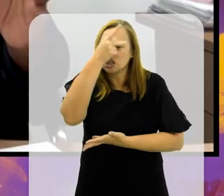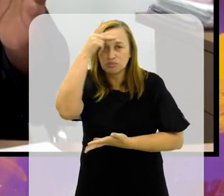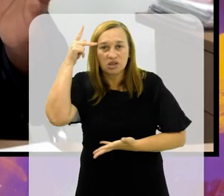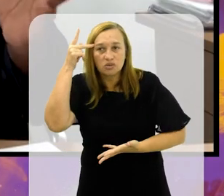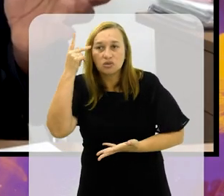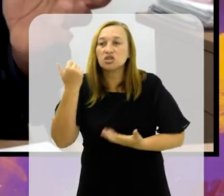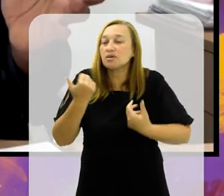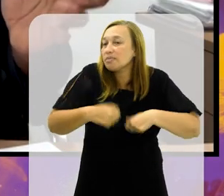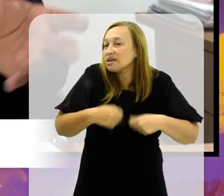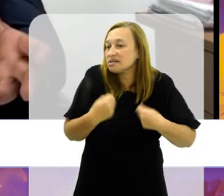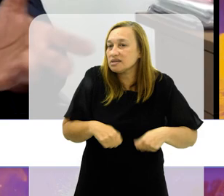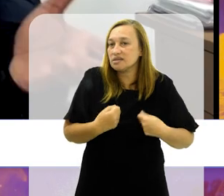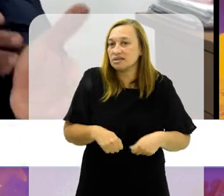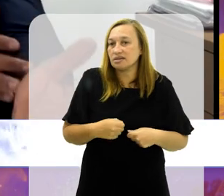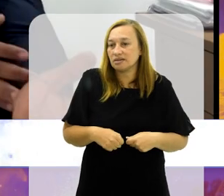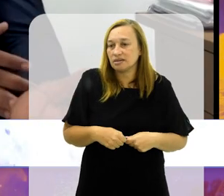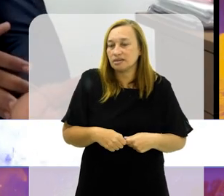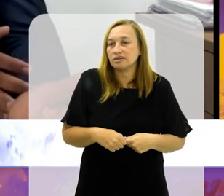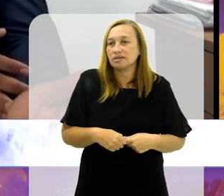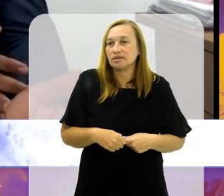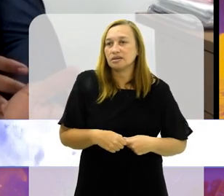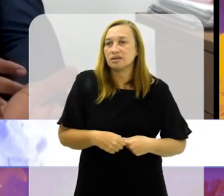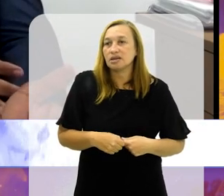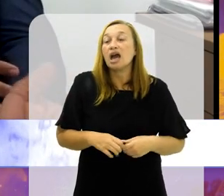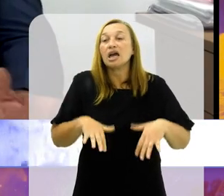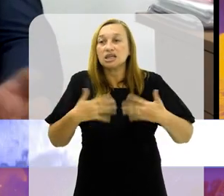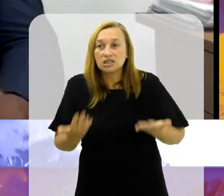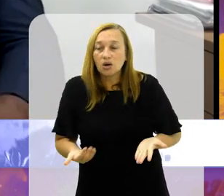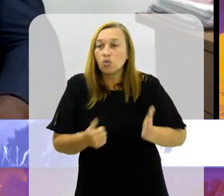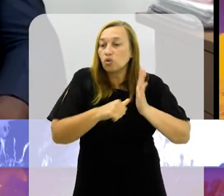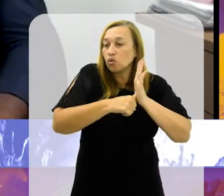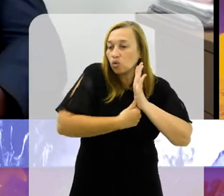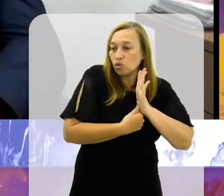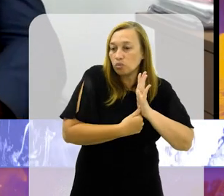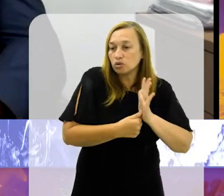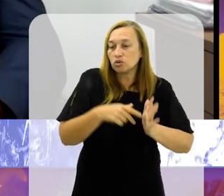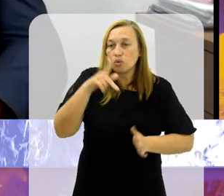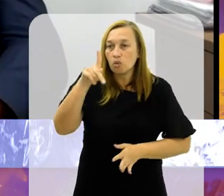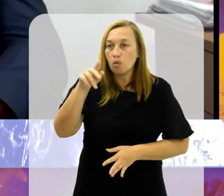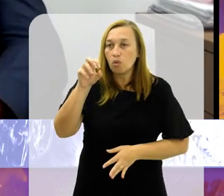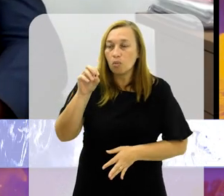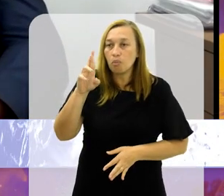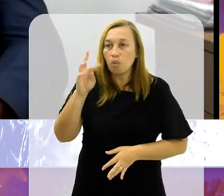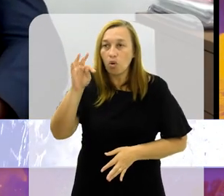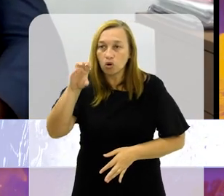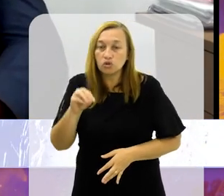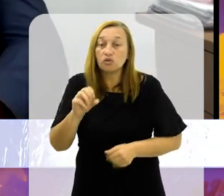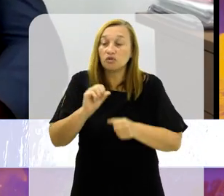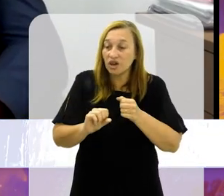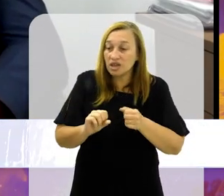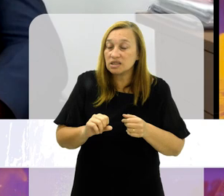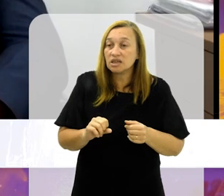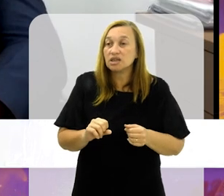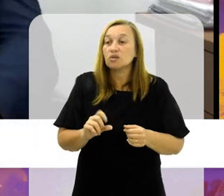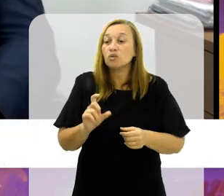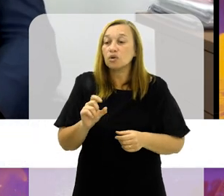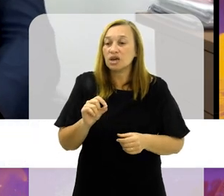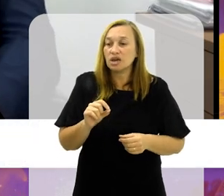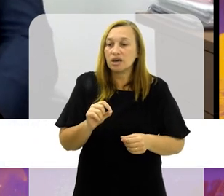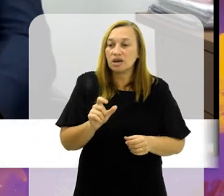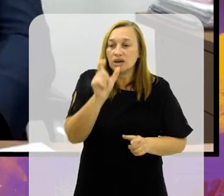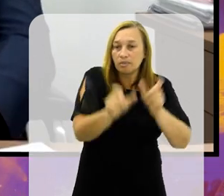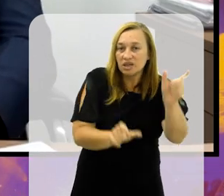pessoas o que elas precisam na proporção que precisa. Então, o que o Clube do Porto fez foi isso. As pessoas cegas